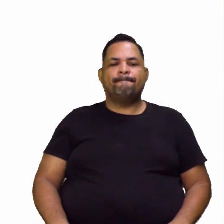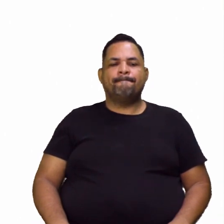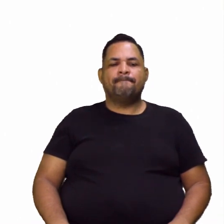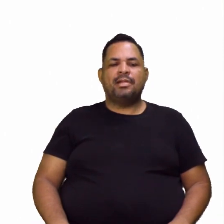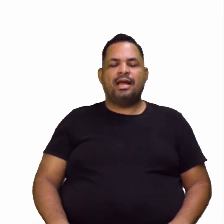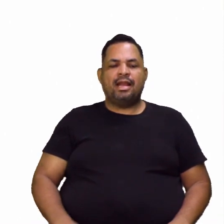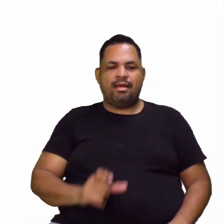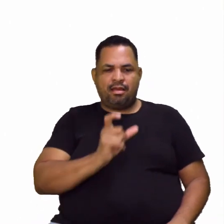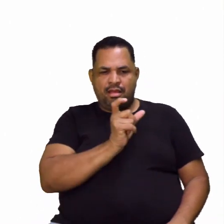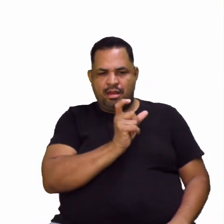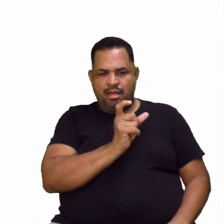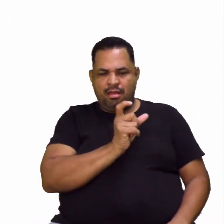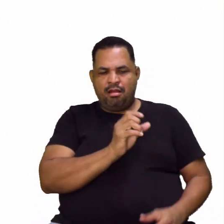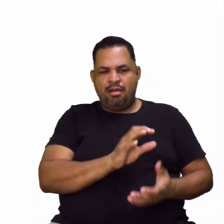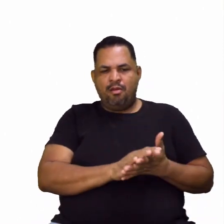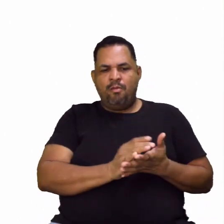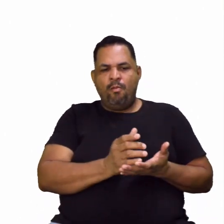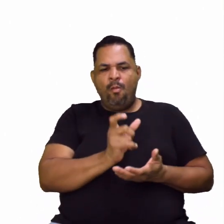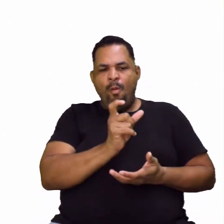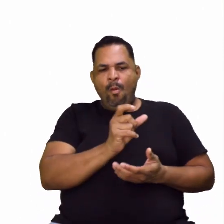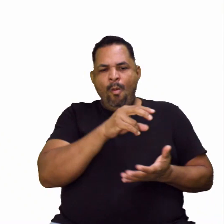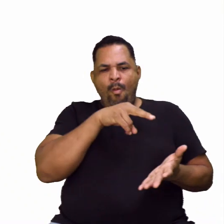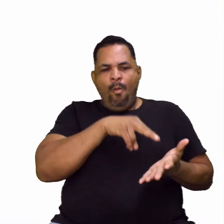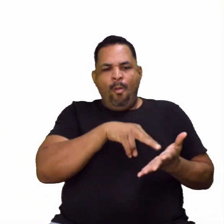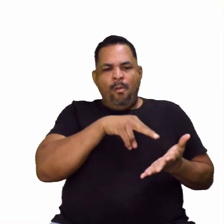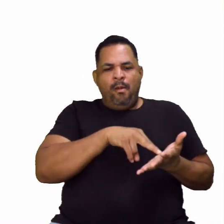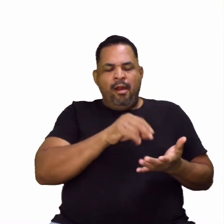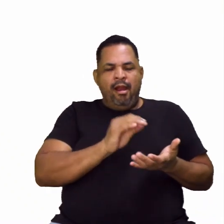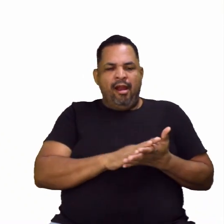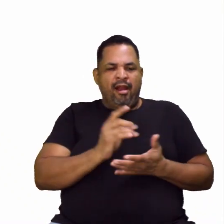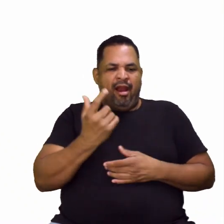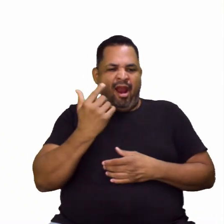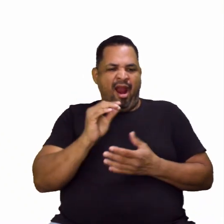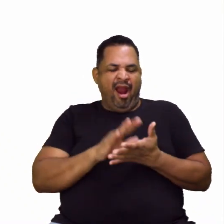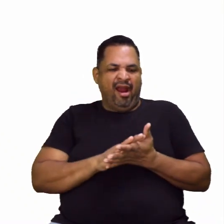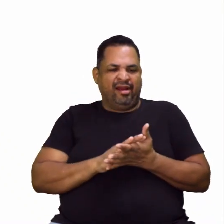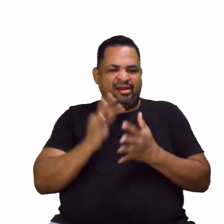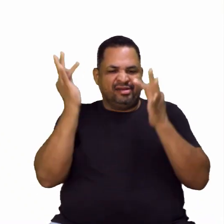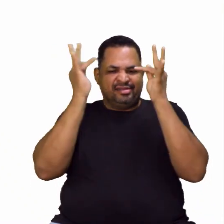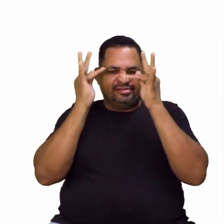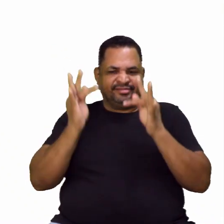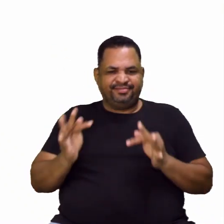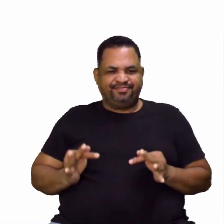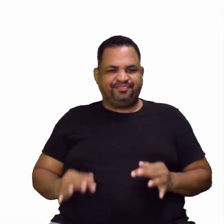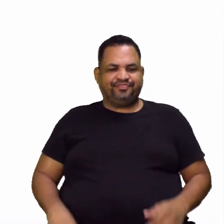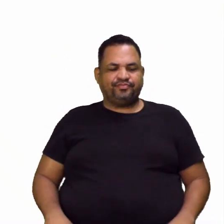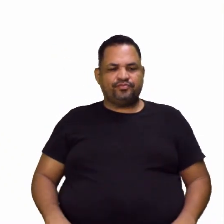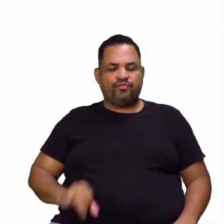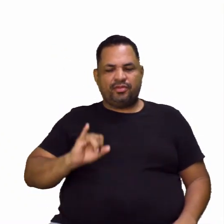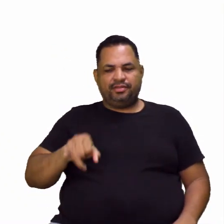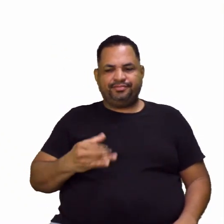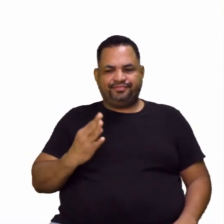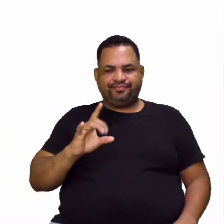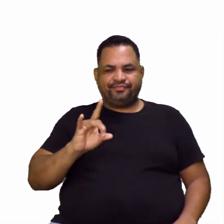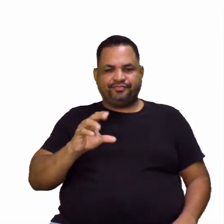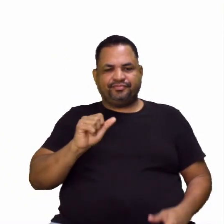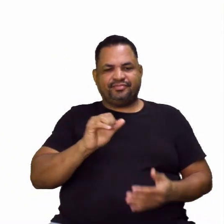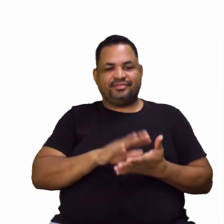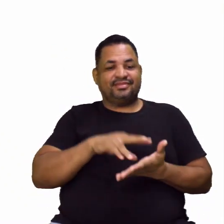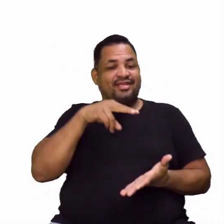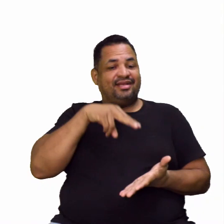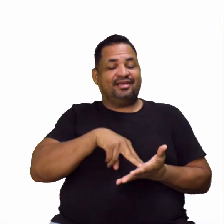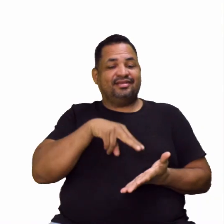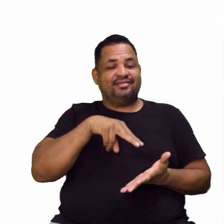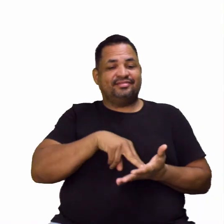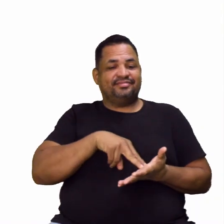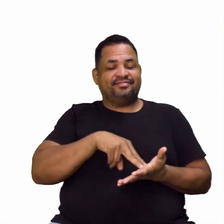alegre e feliz. Eu posso fazer a troca, amadinho. João está alegre,